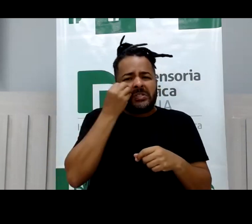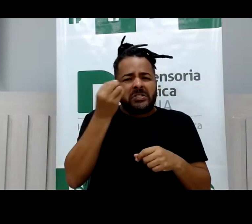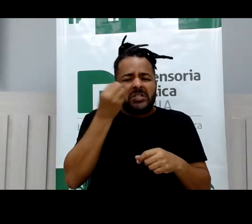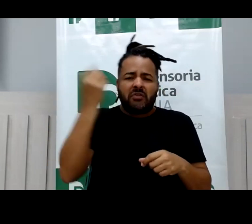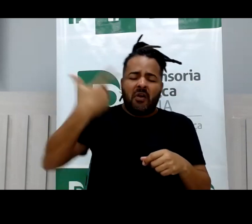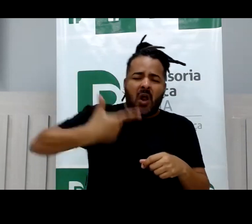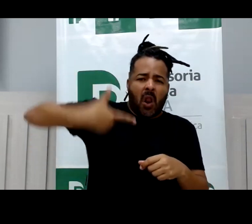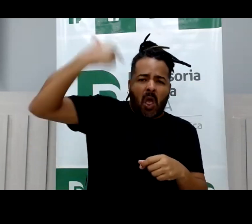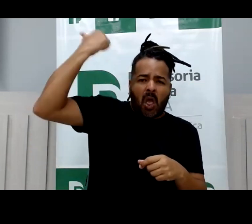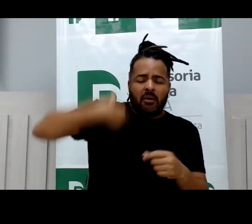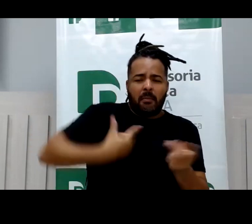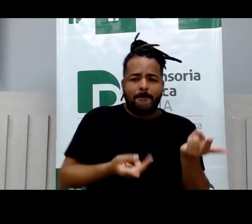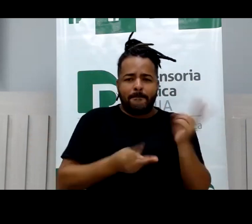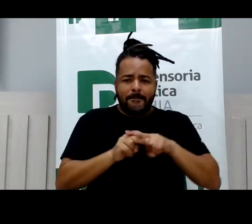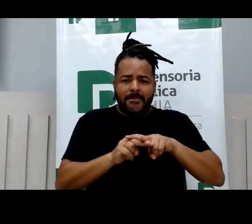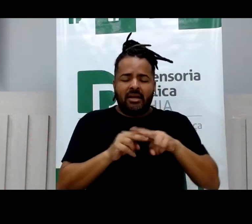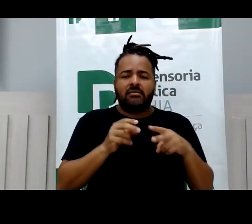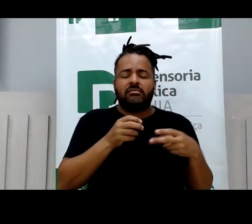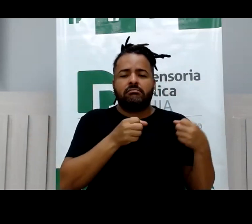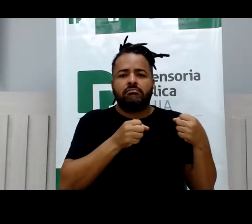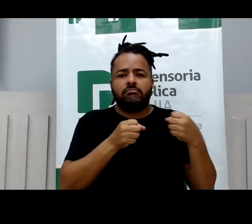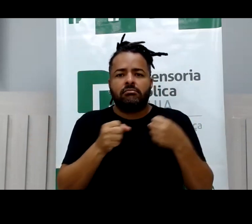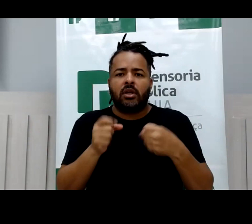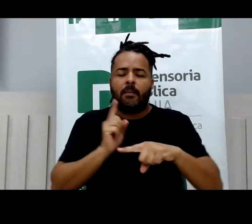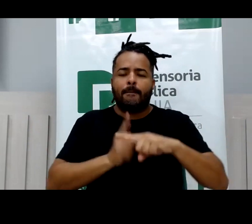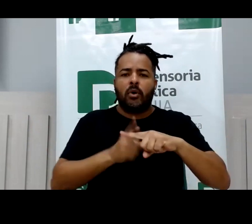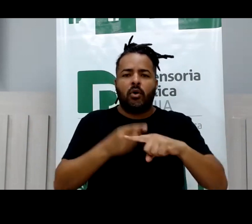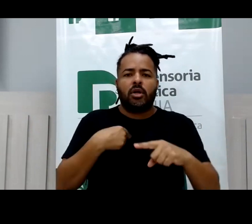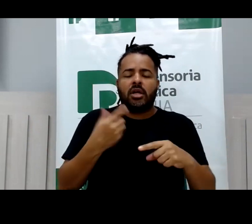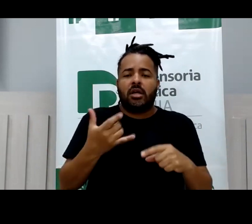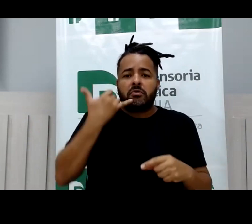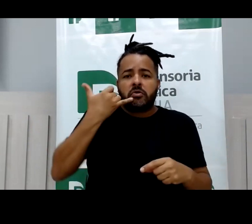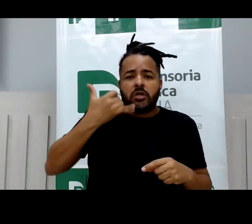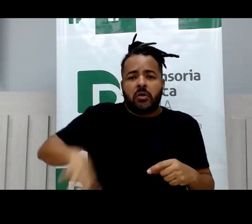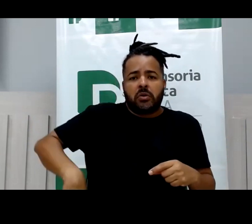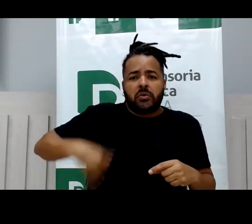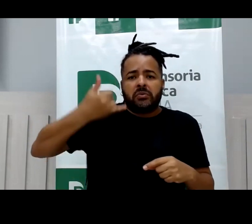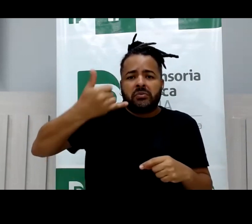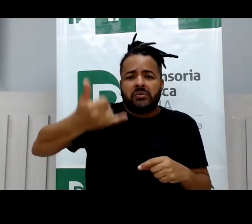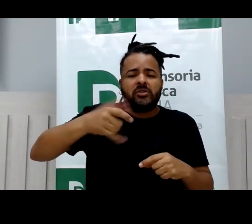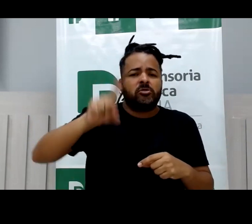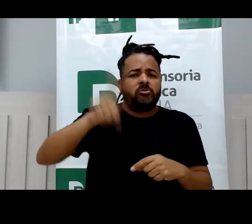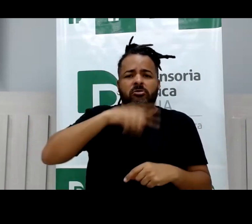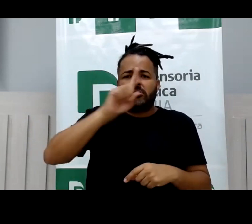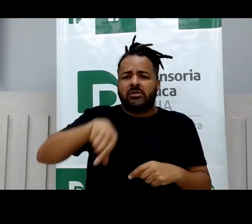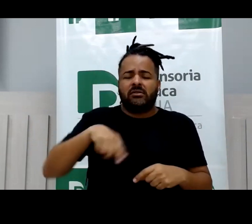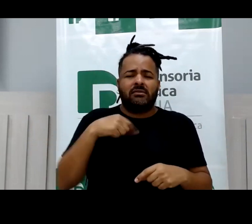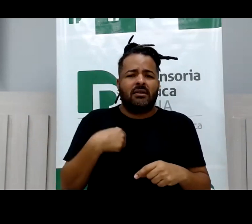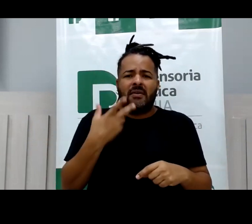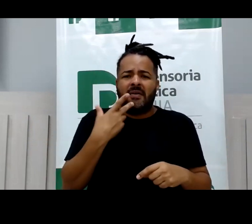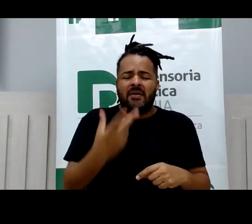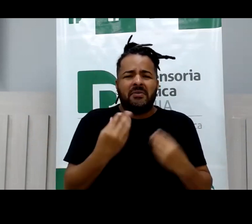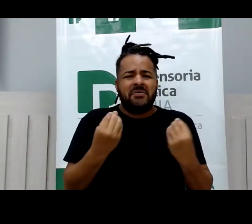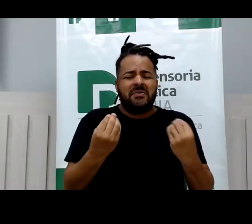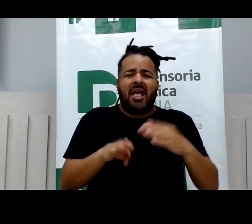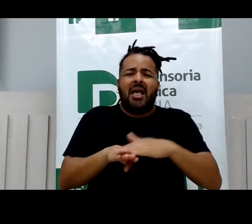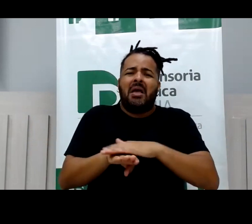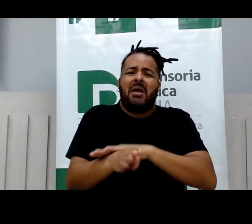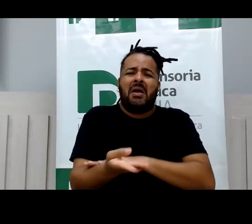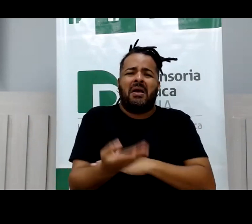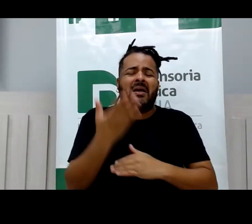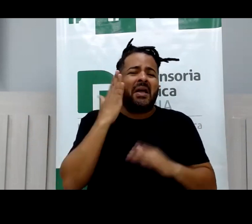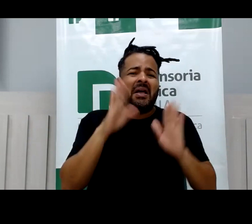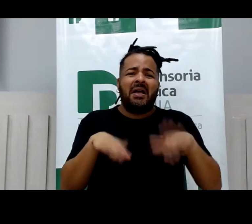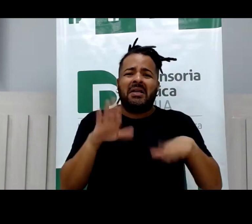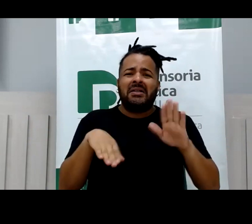e é levado preso, inicialmente, porque se recusou a entregar um celular. E a gente se banalizou, a gente se acostumou com notícias